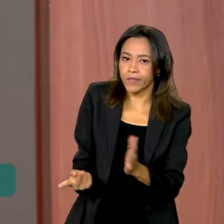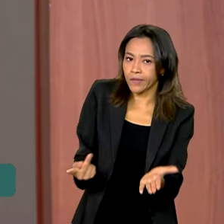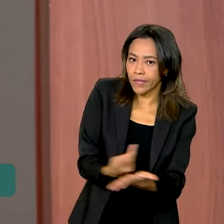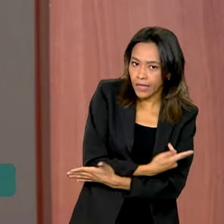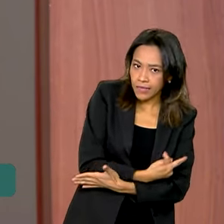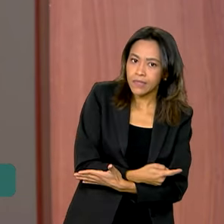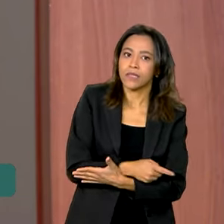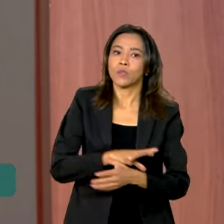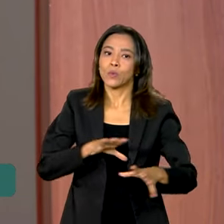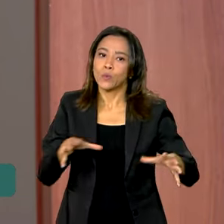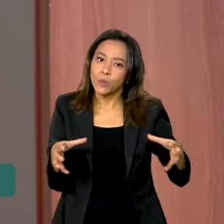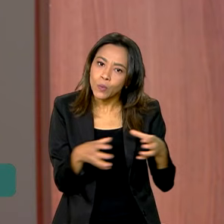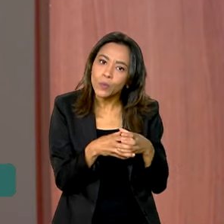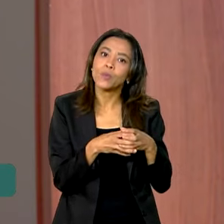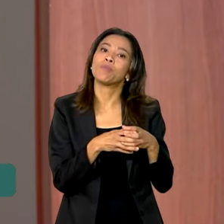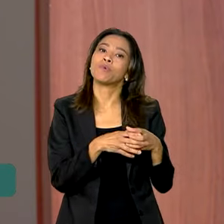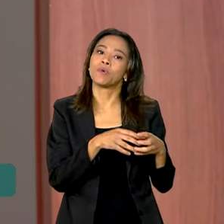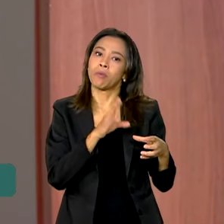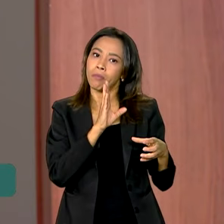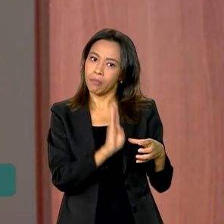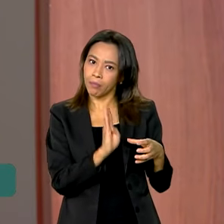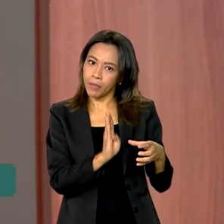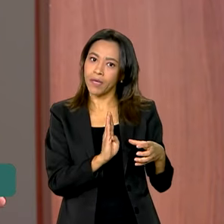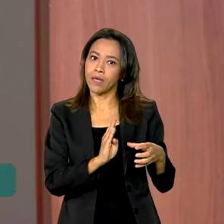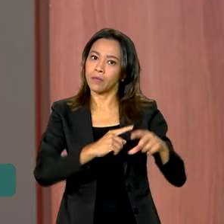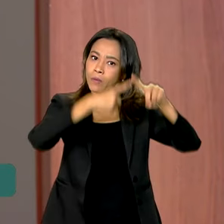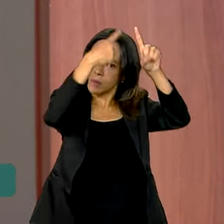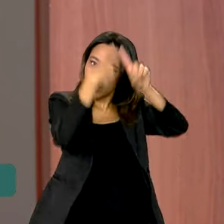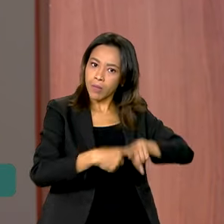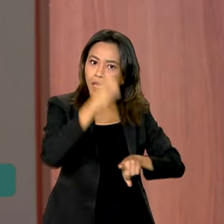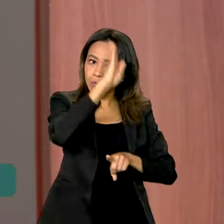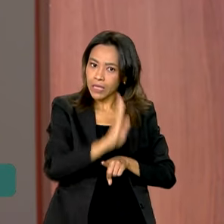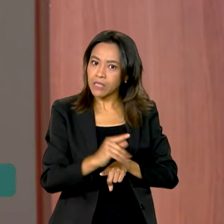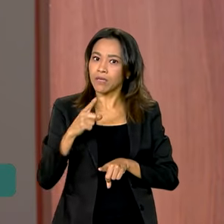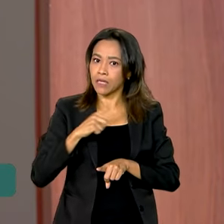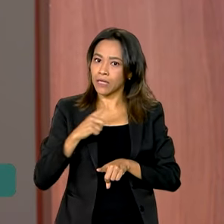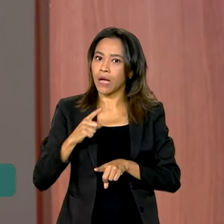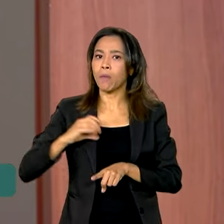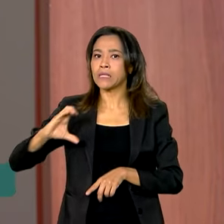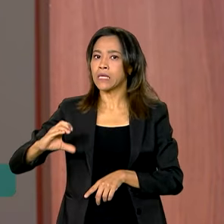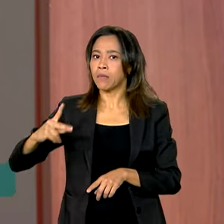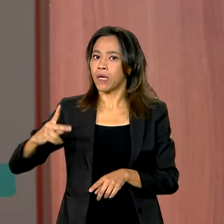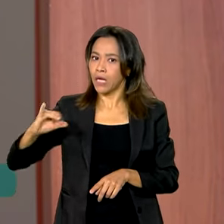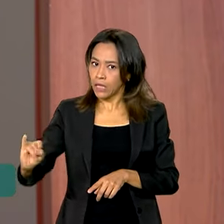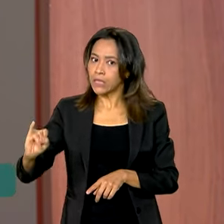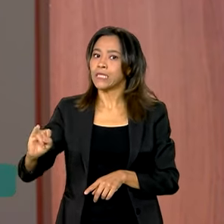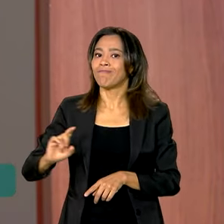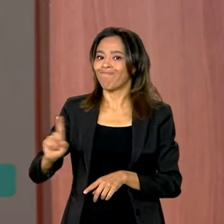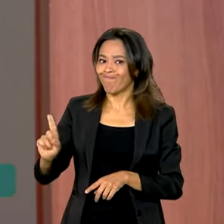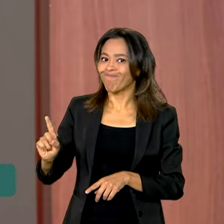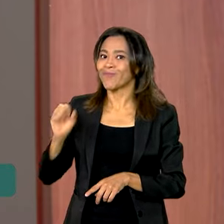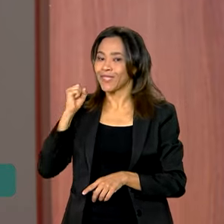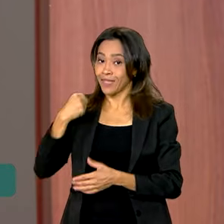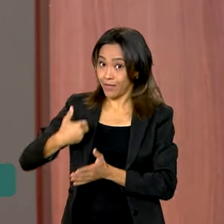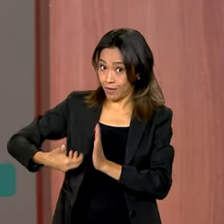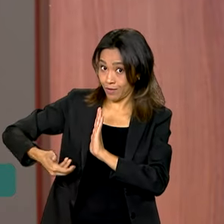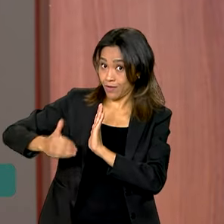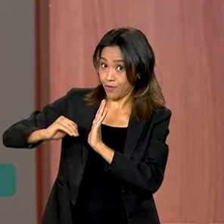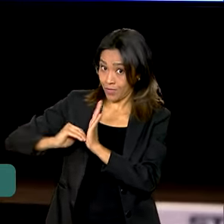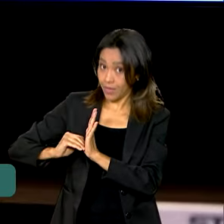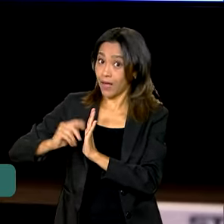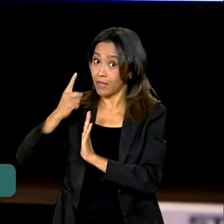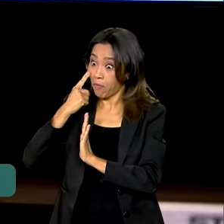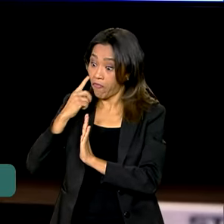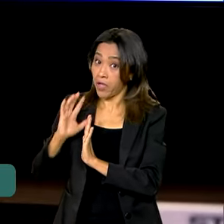Brasileiro gerou a criação de uma CPI no Senado, que está em curso sobre as apostas esportivas. Vamos ver o o ministro falou sobre isso.